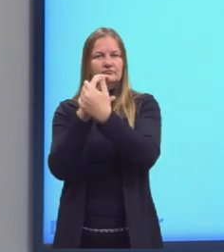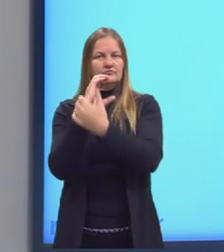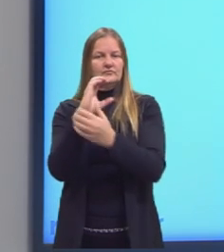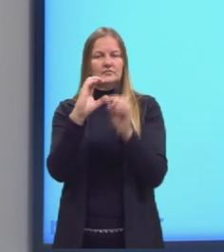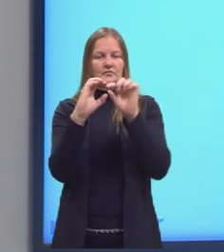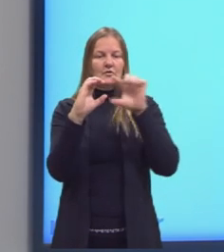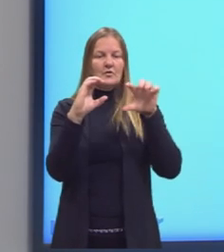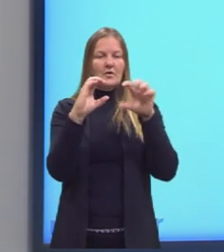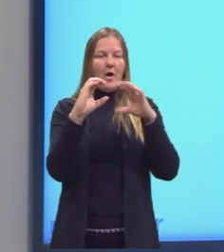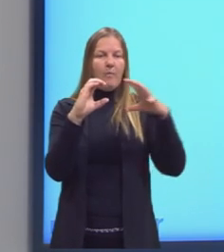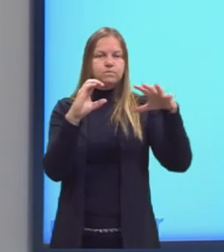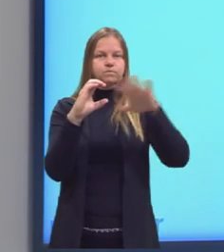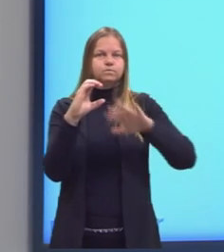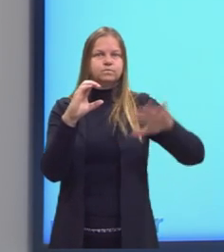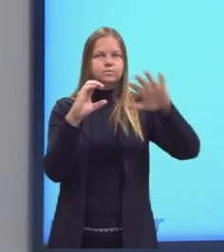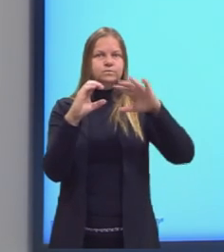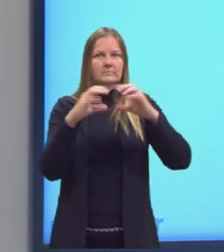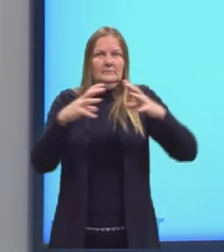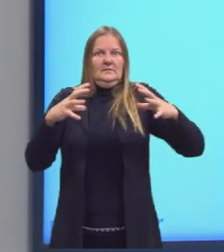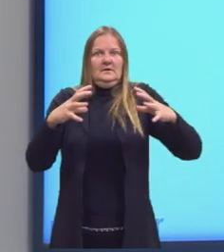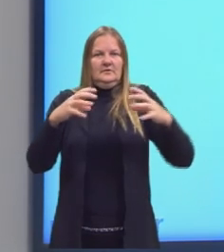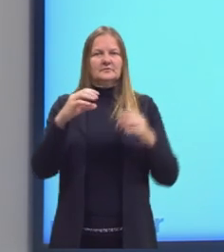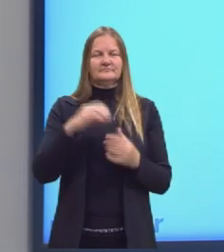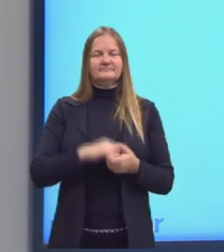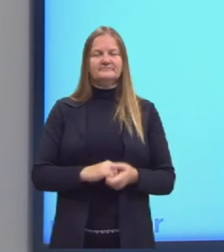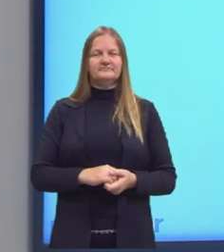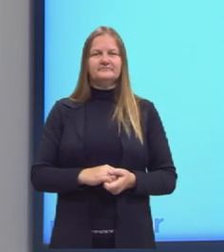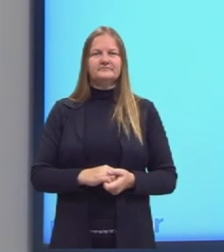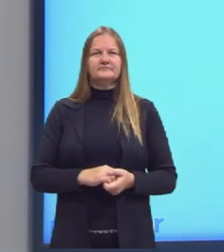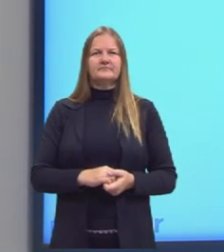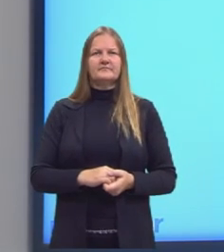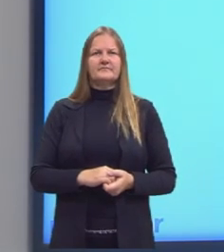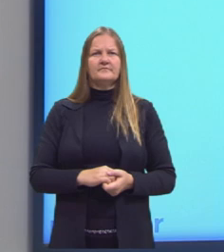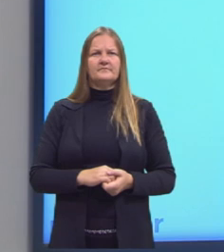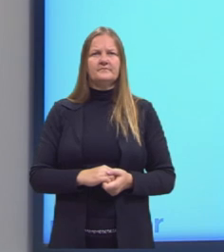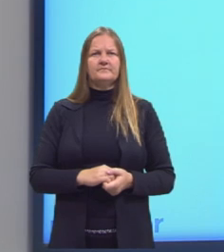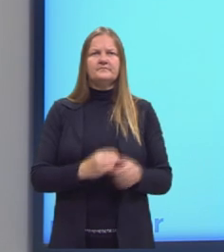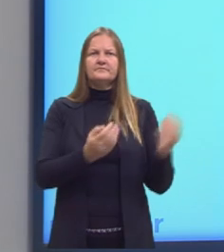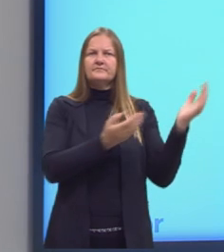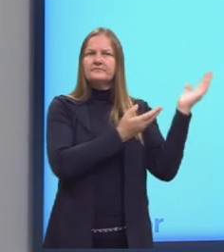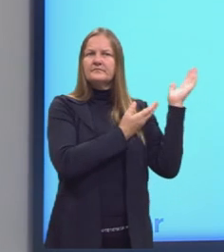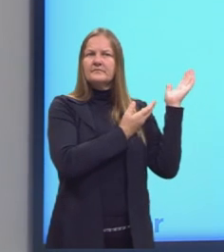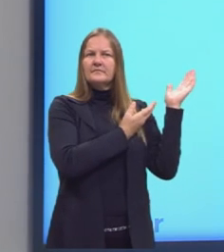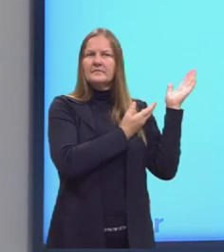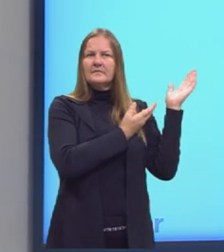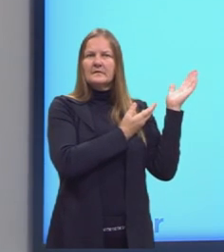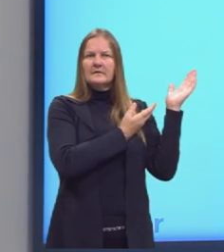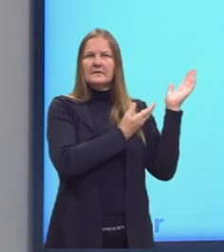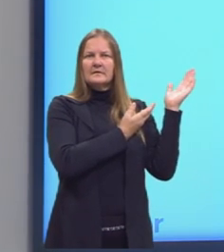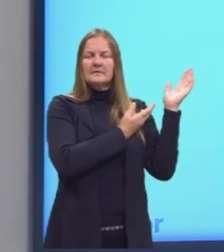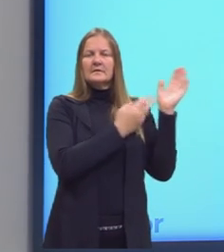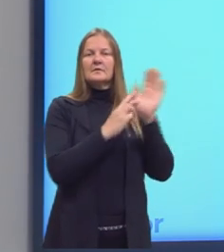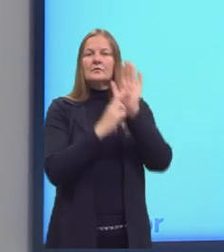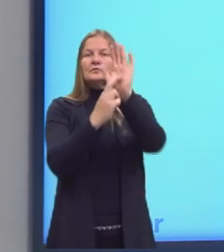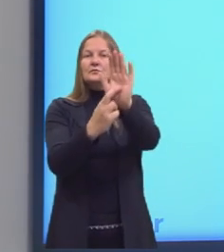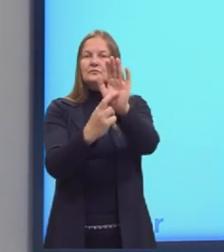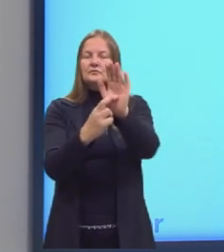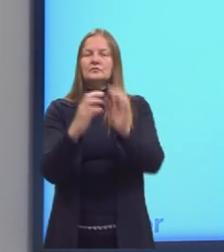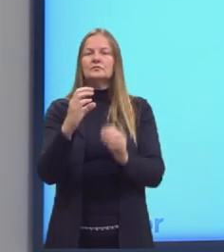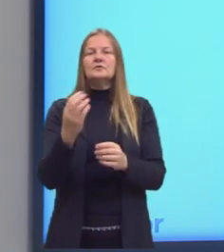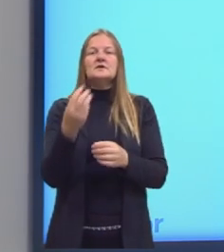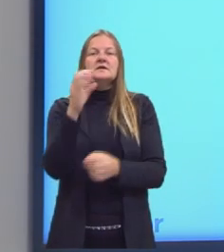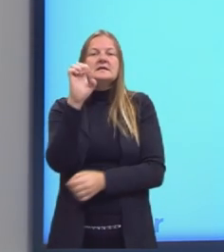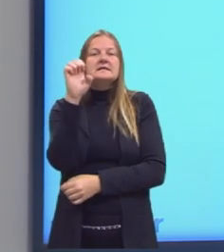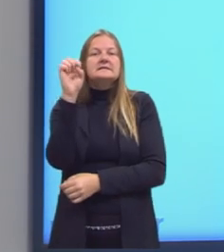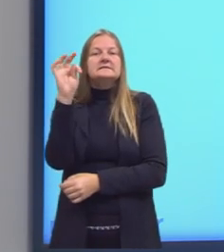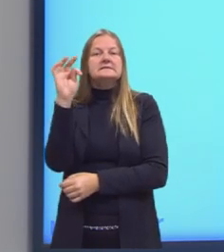contém um outro. Aqui, o conjunto maior, né? Representa ali, está contido.